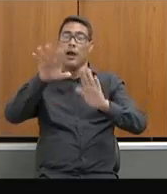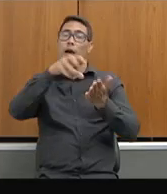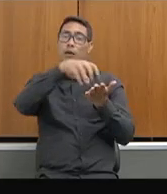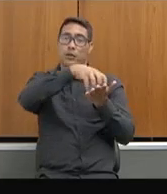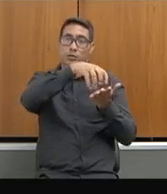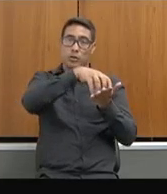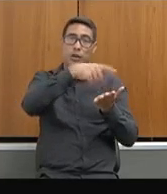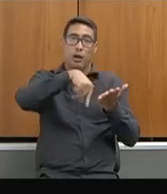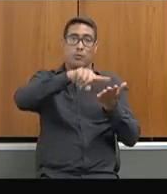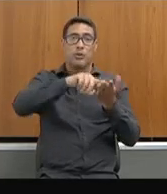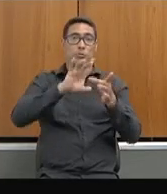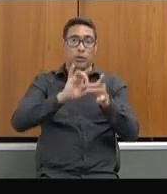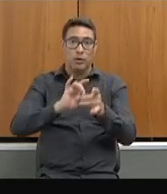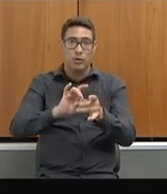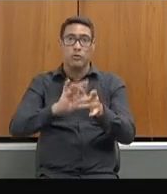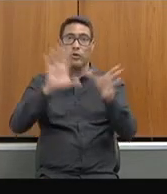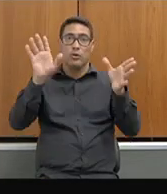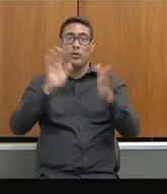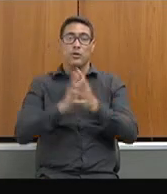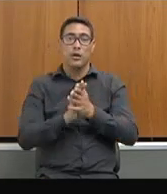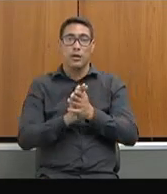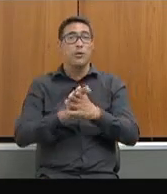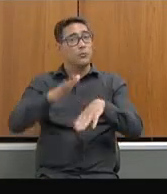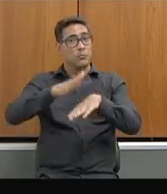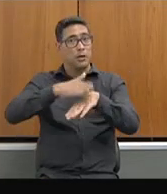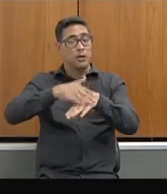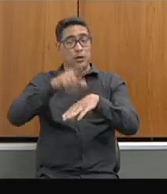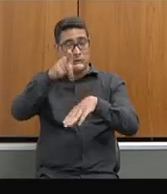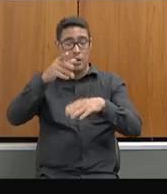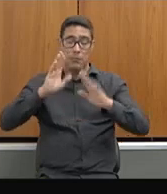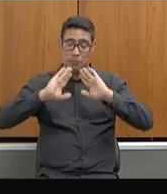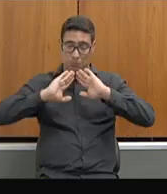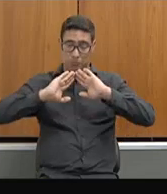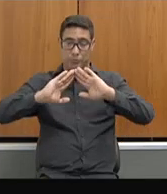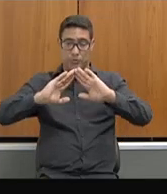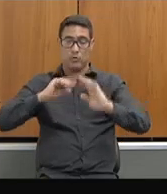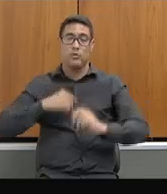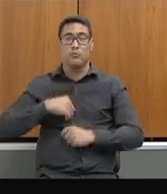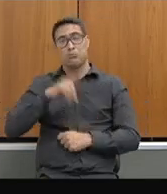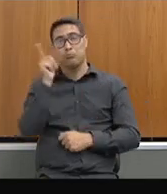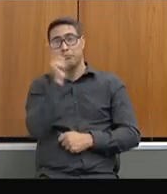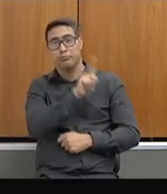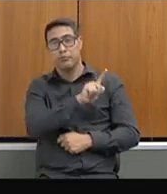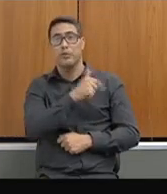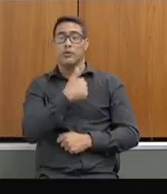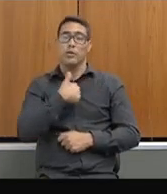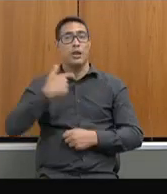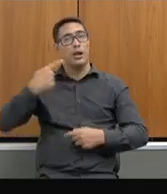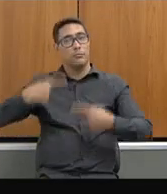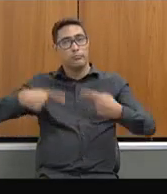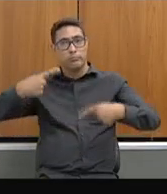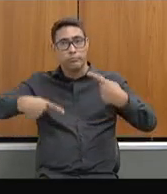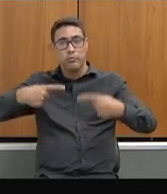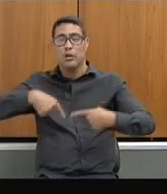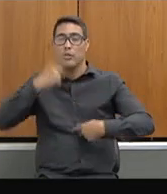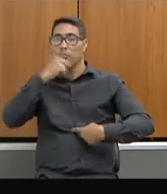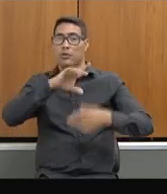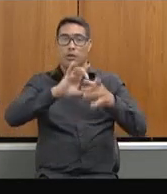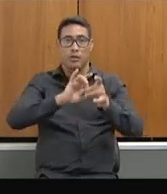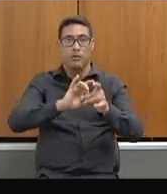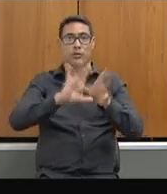autorizar o diretor. Esse foi um pedido que o senhor me fez e nós conseguimos levar a discussão para fazer essa liberação.